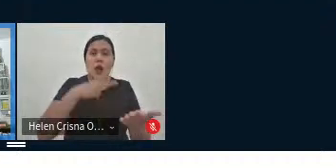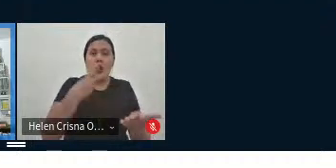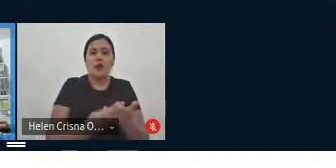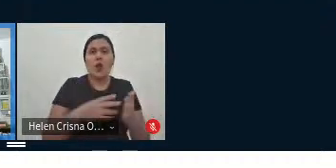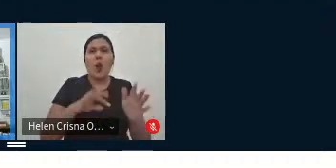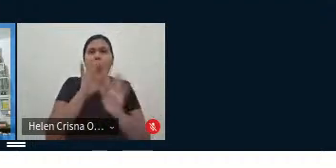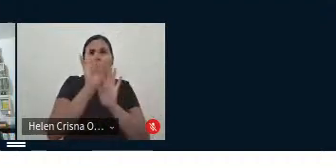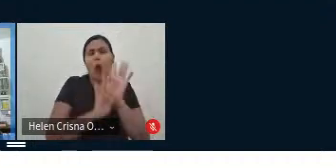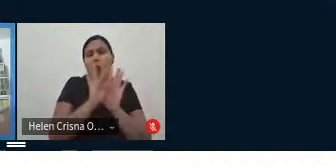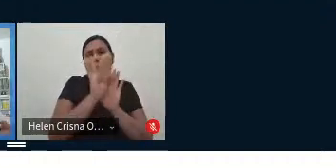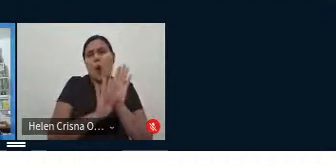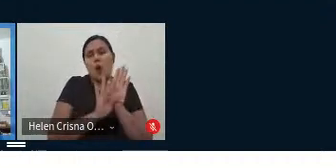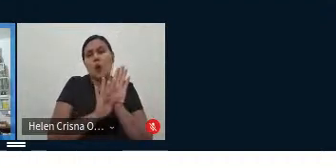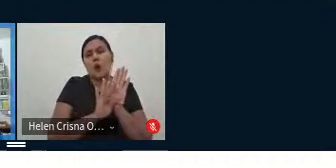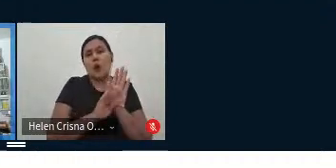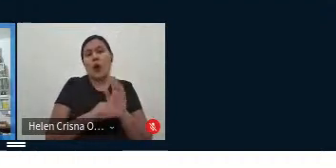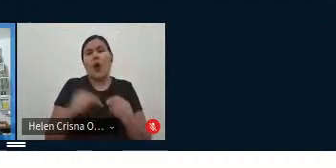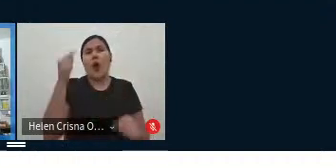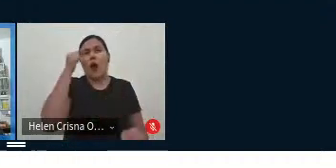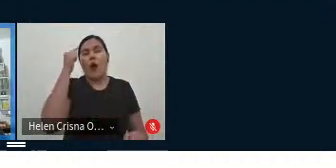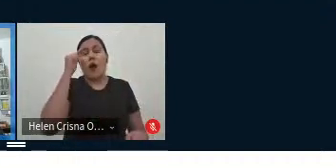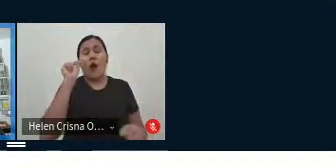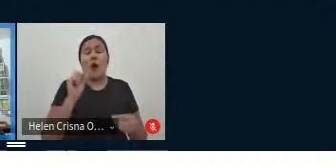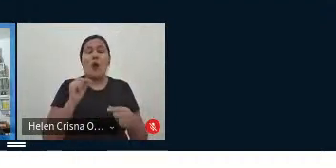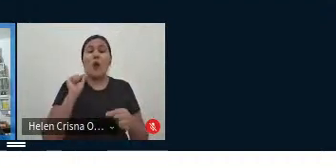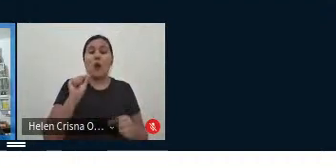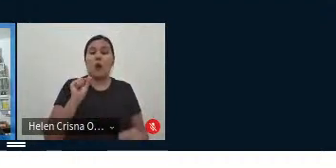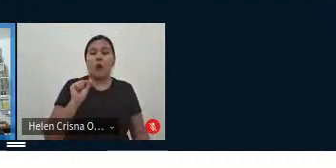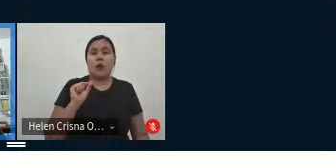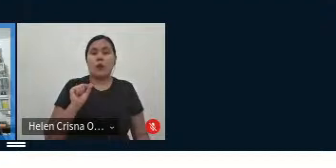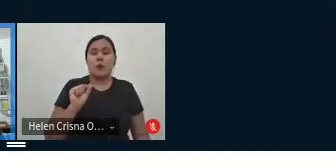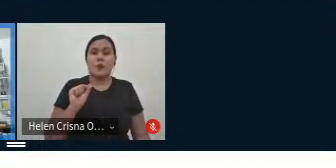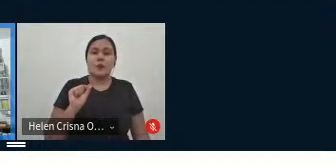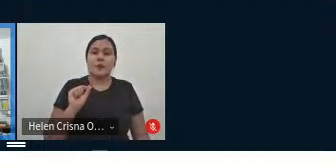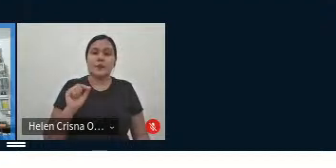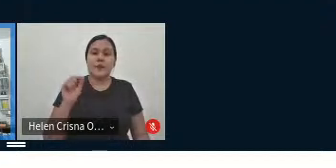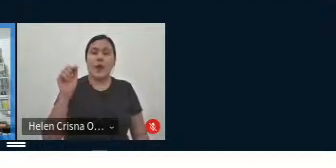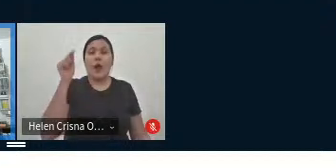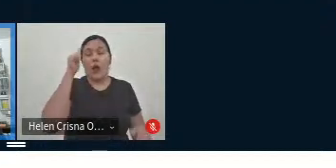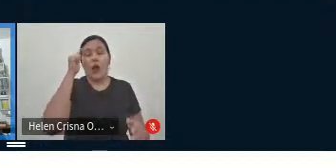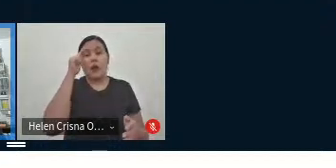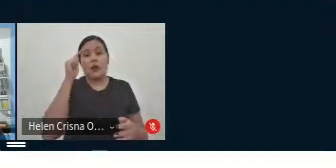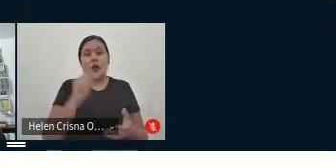conto, foi pensada, né? Foi pensada de maneira...